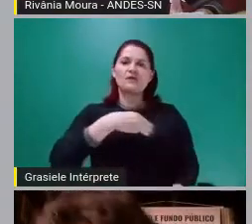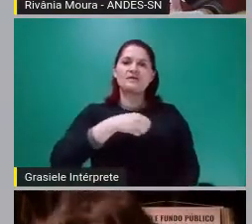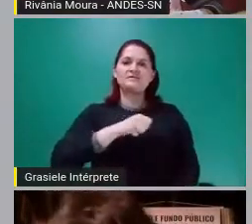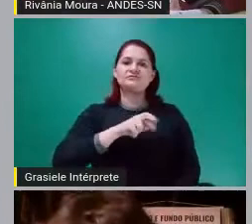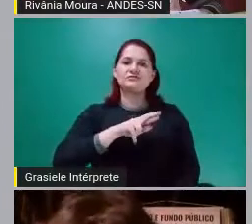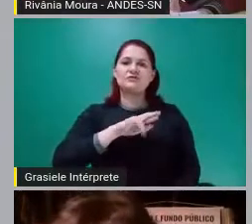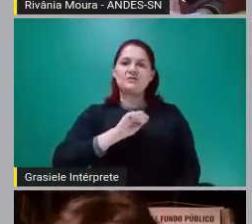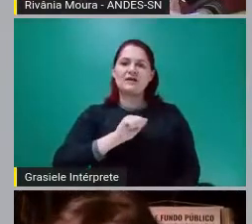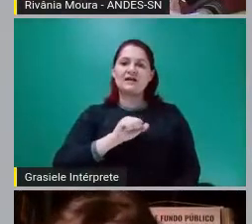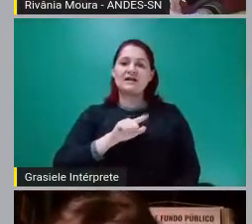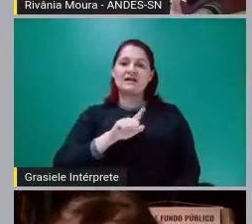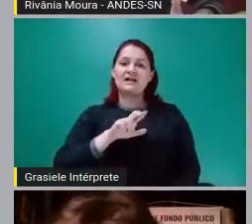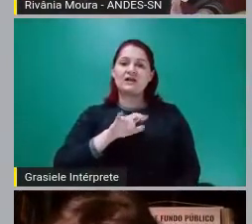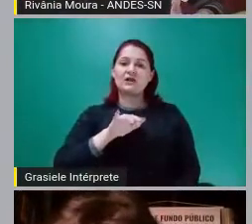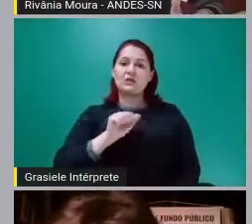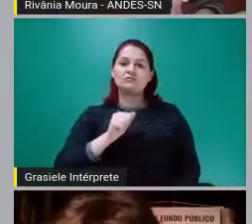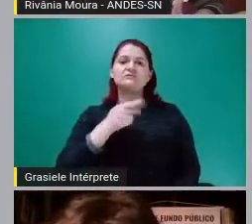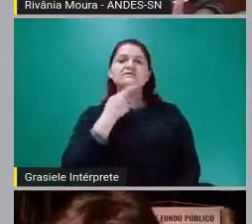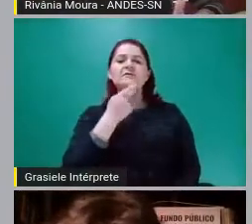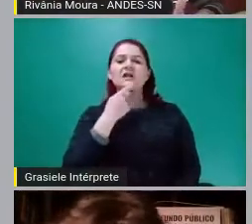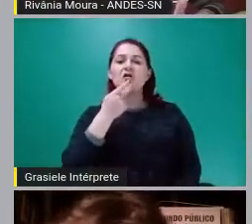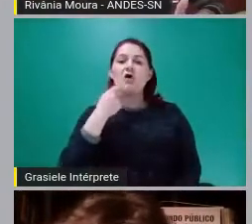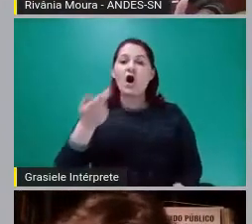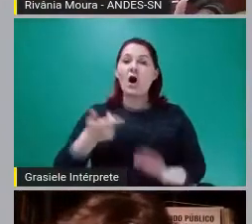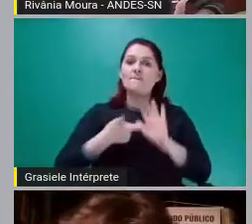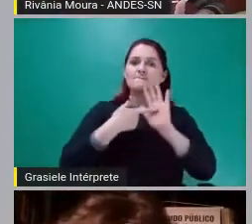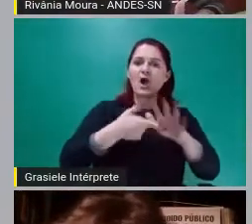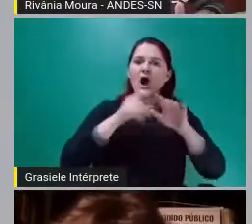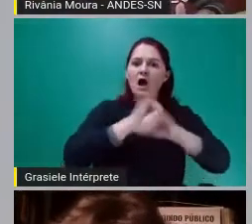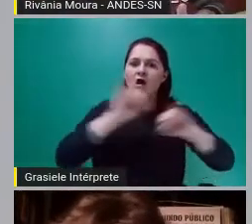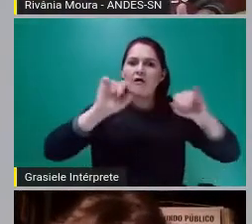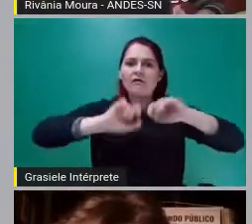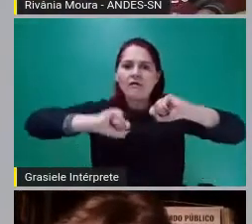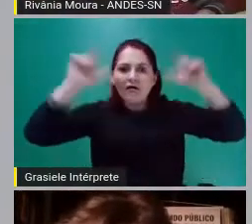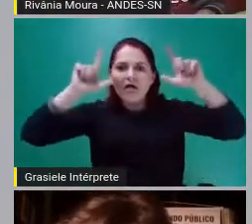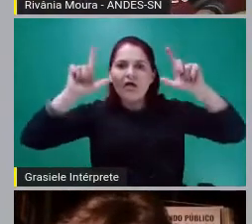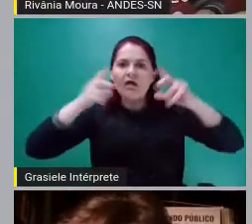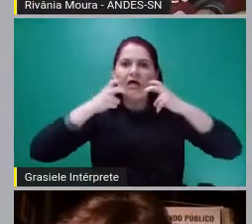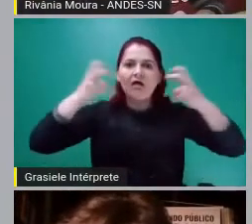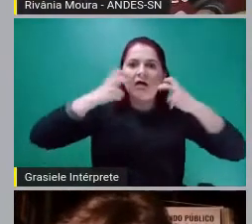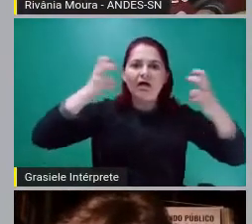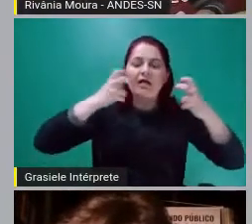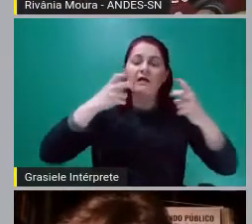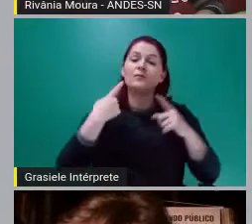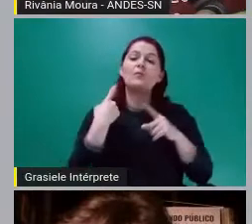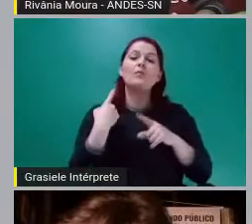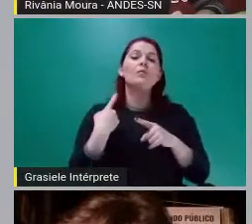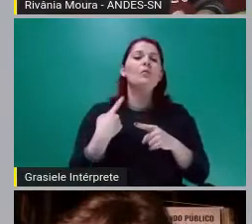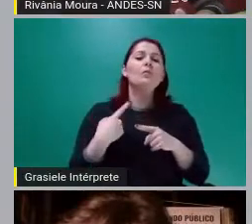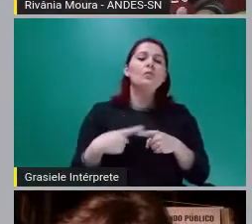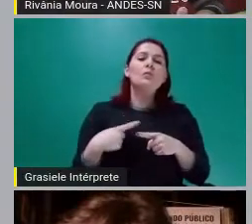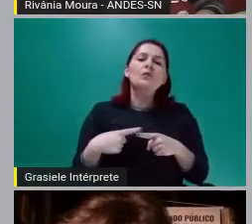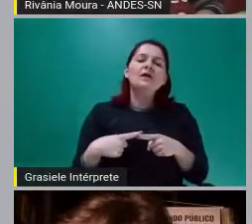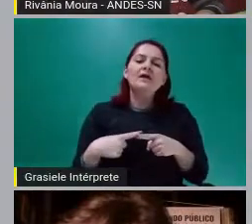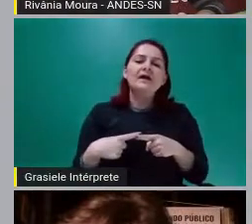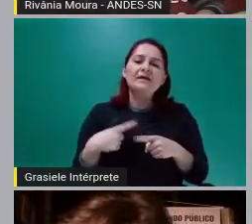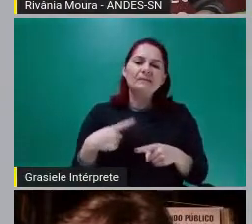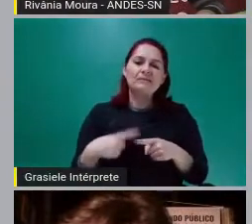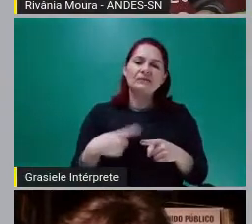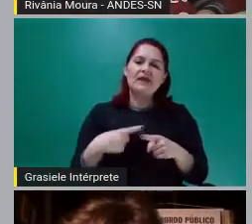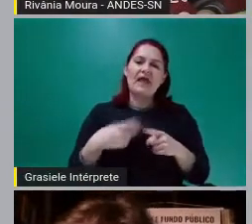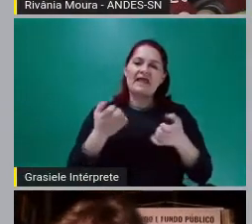bandeirinha vermelha, bandeirinha amarela, olha o que estão fazendo, pelo amor de Deus. Não é porque ela está aqui